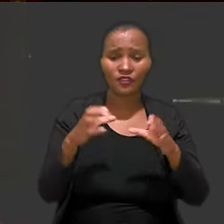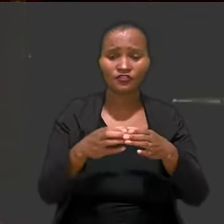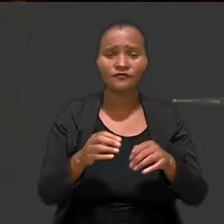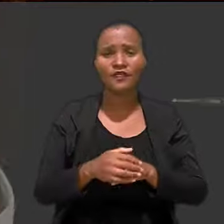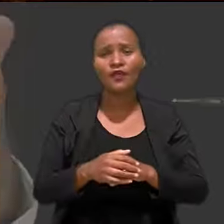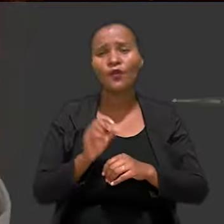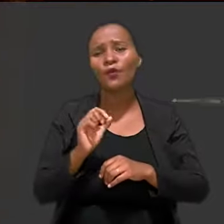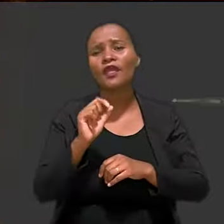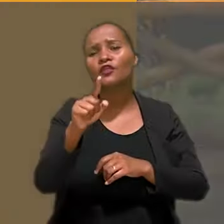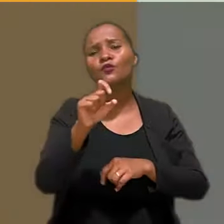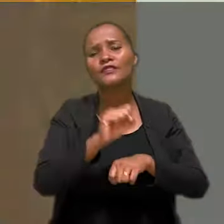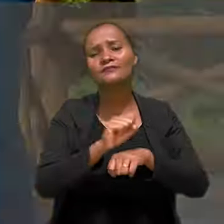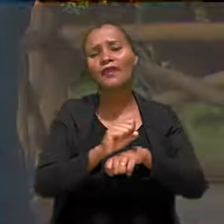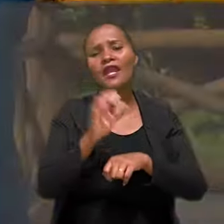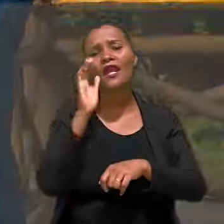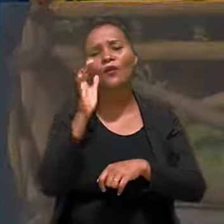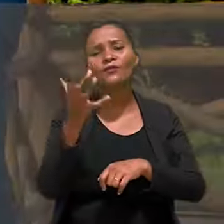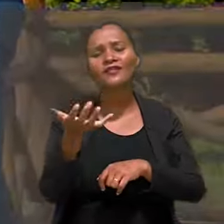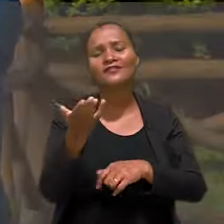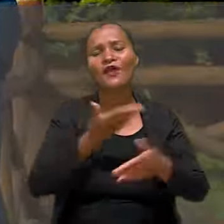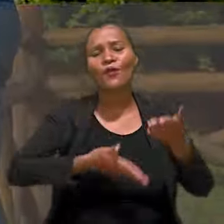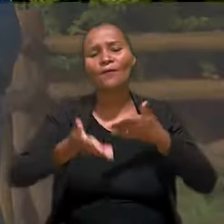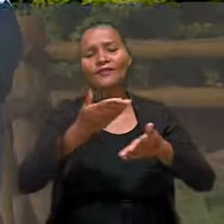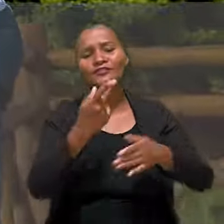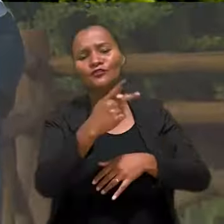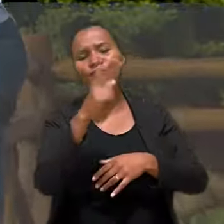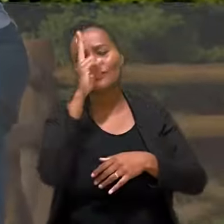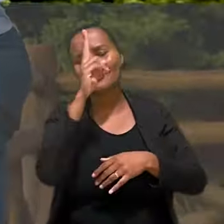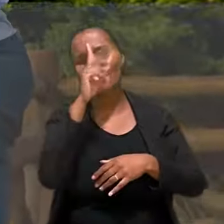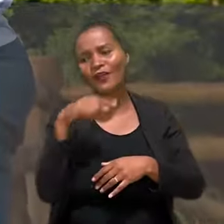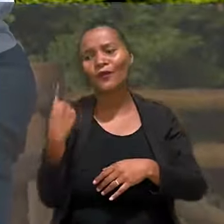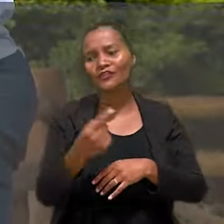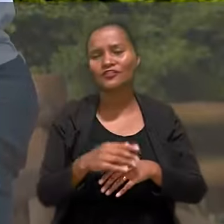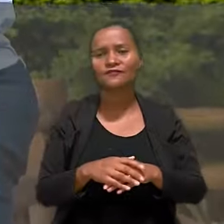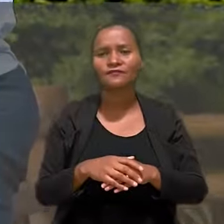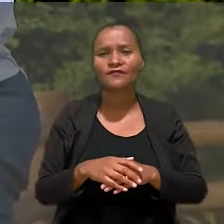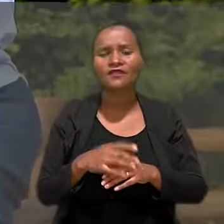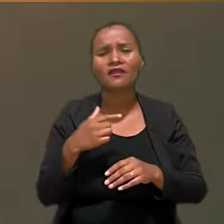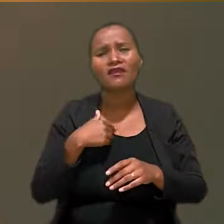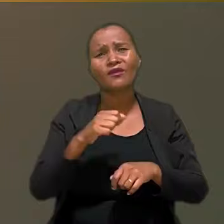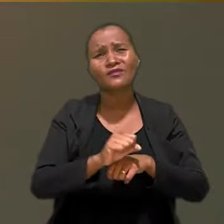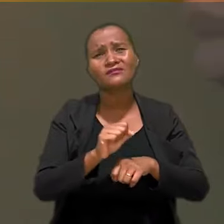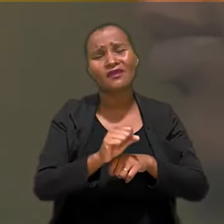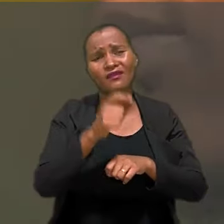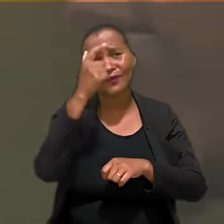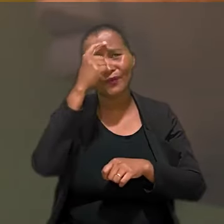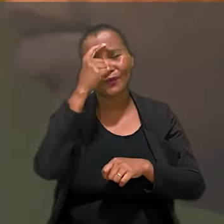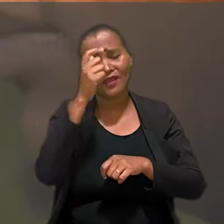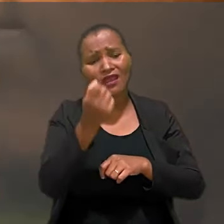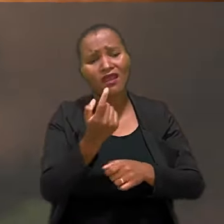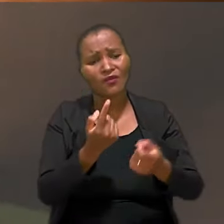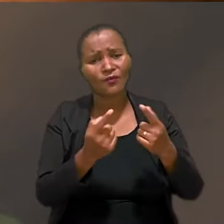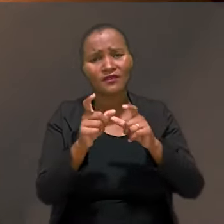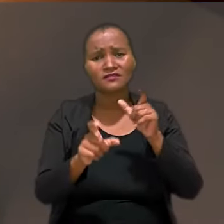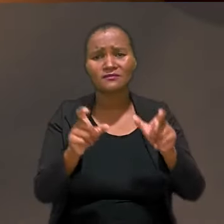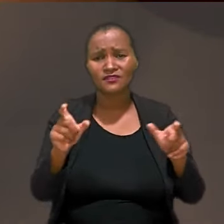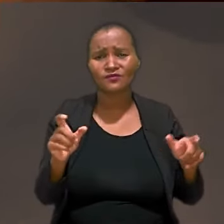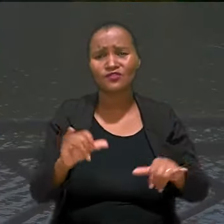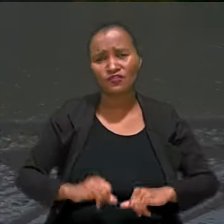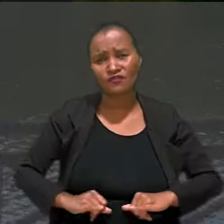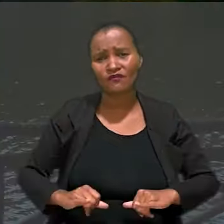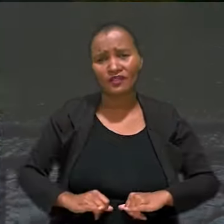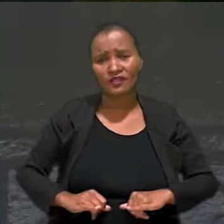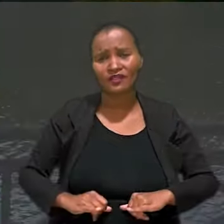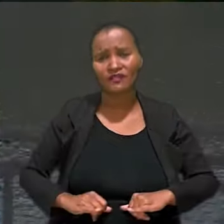responsabilizações coletivas. E o que você espera que aconteça, Robert, compartilhando a sua história com a gente? Espero conscientizar alguns